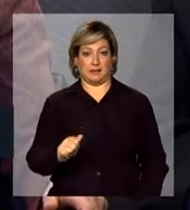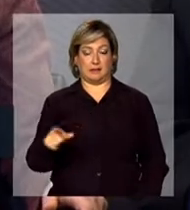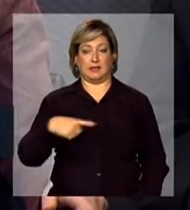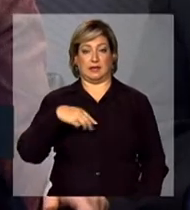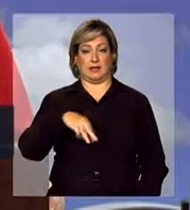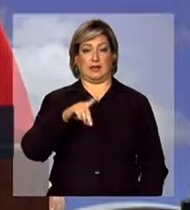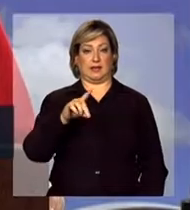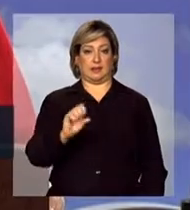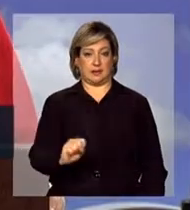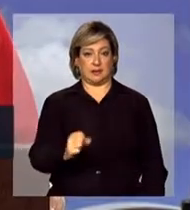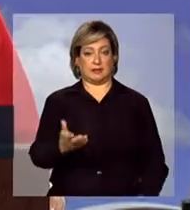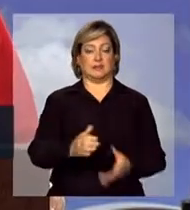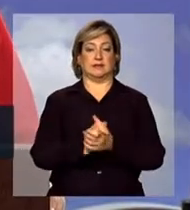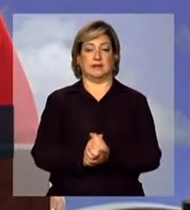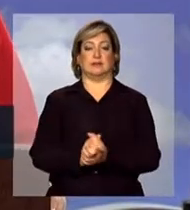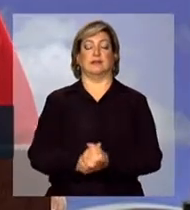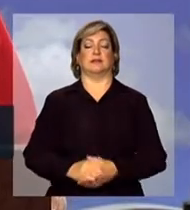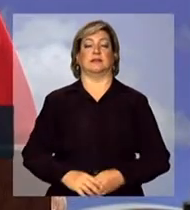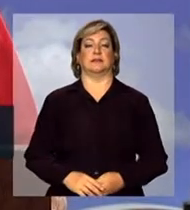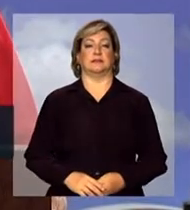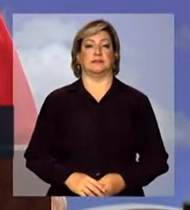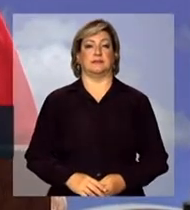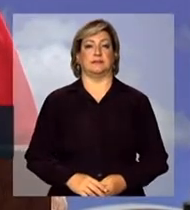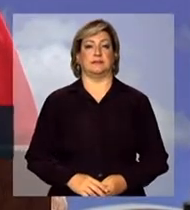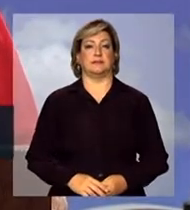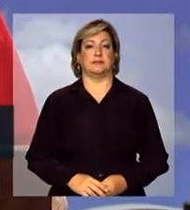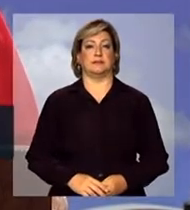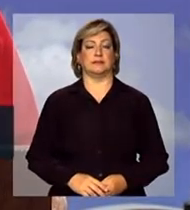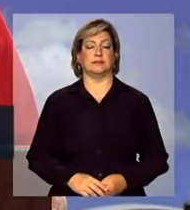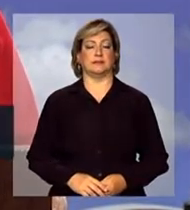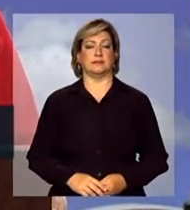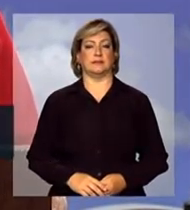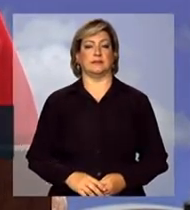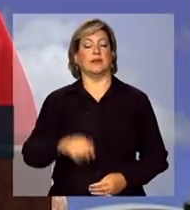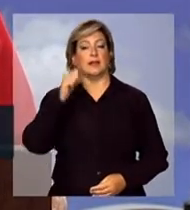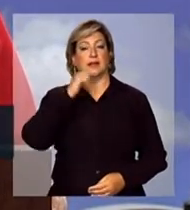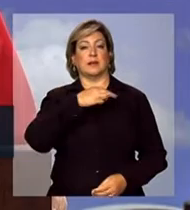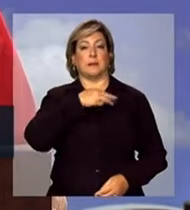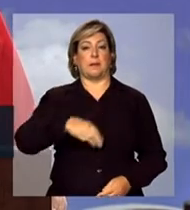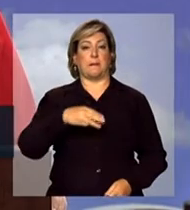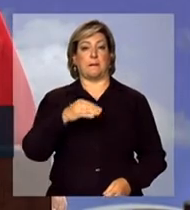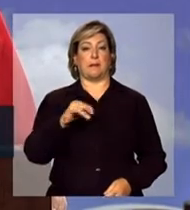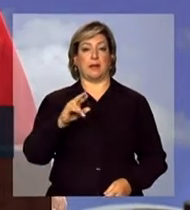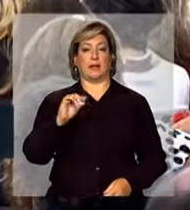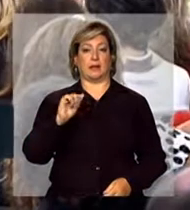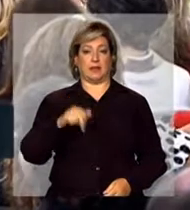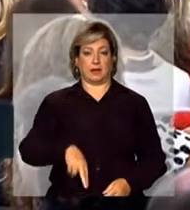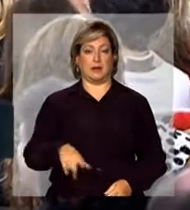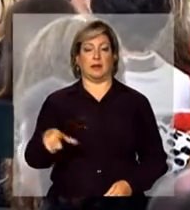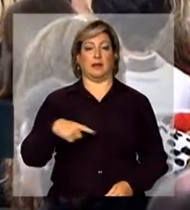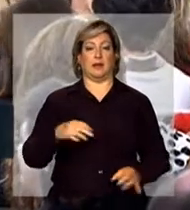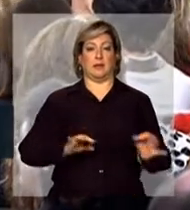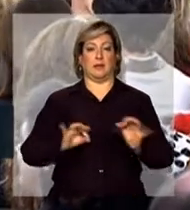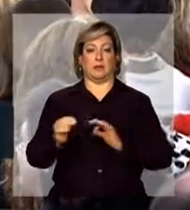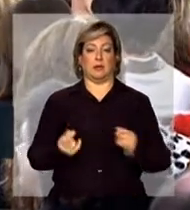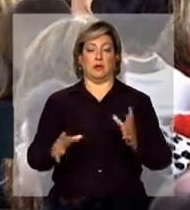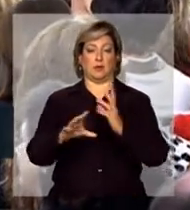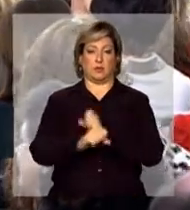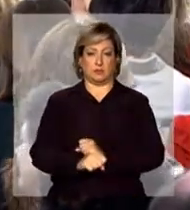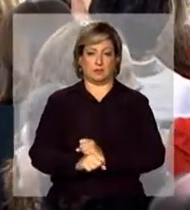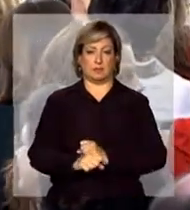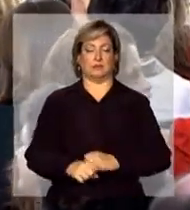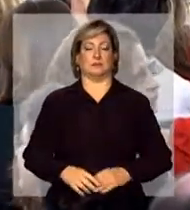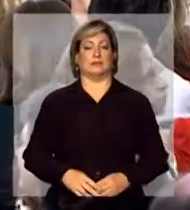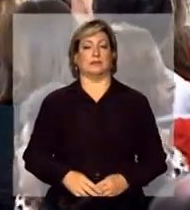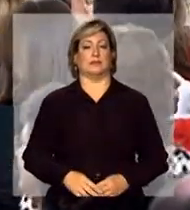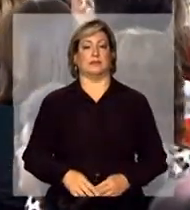Desenvolvimento Social e Combate à Fome, a ministra Miriam Bechor do Planejamento, Orçamento e Gestão,